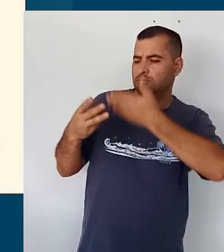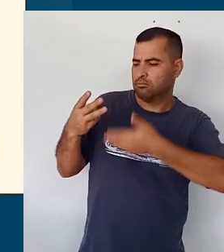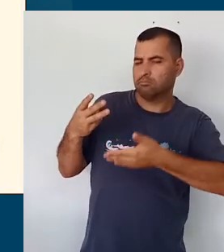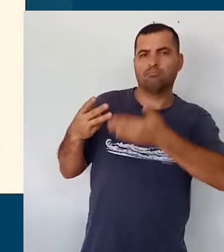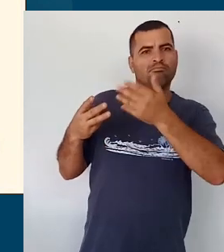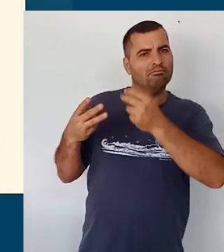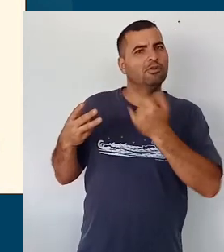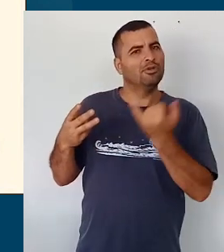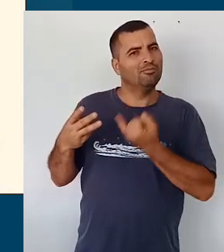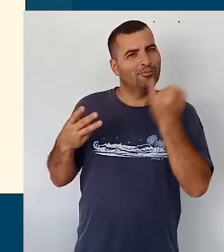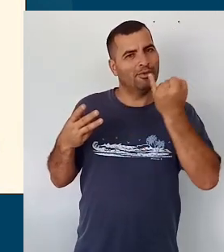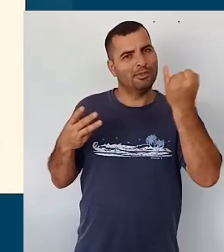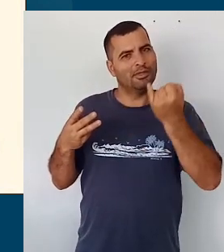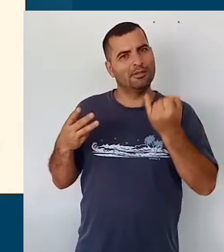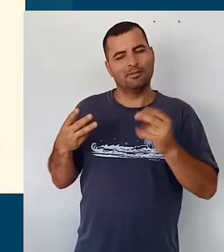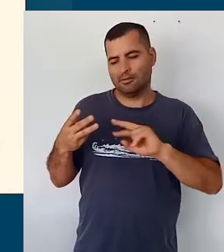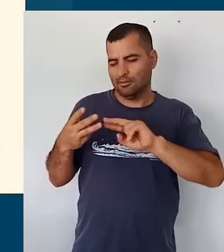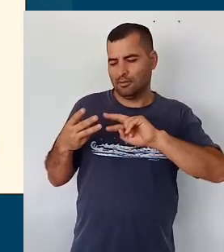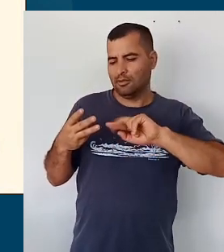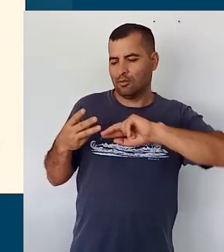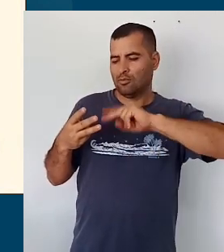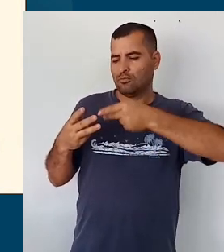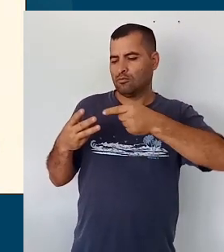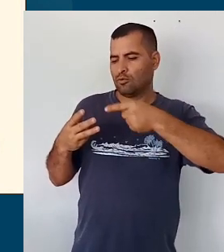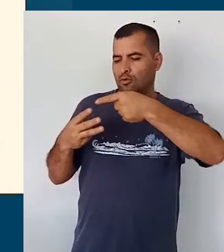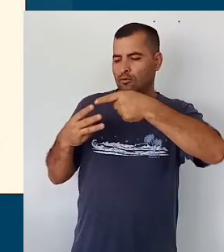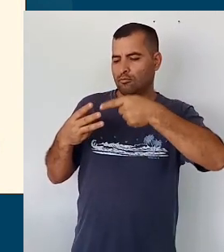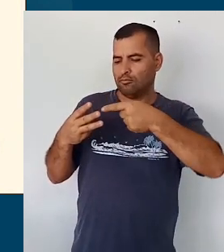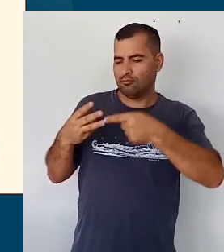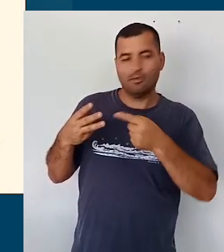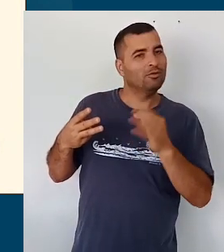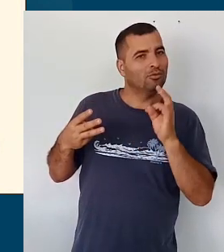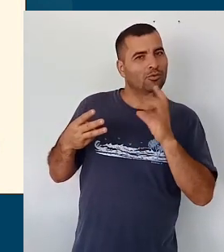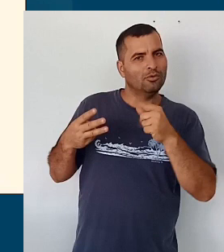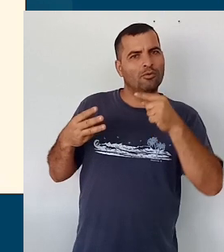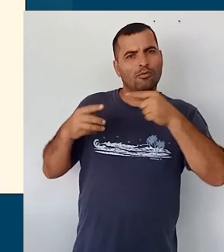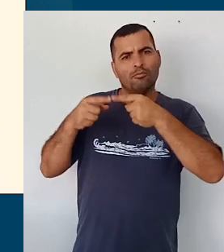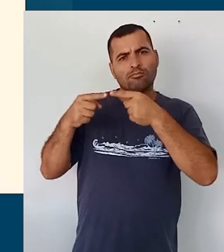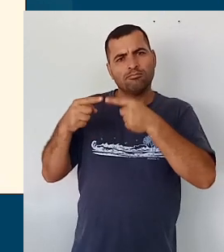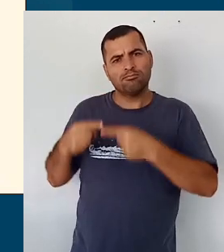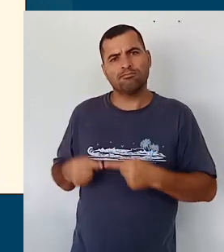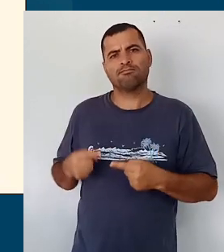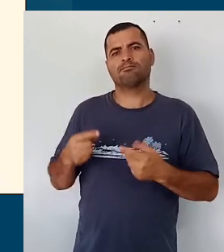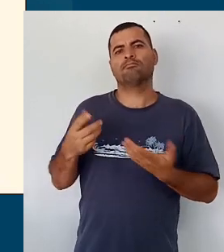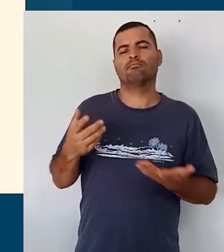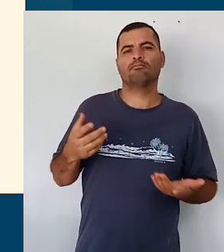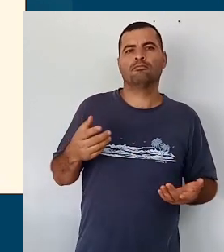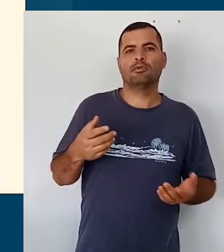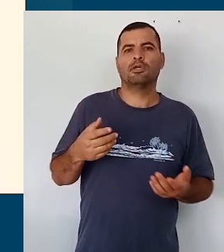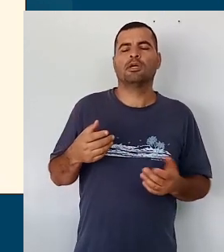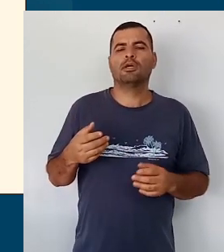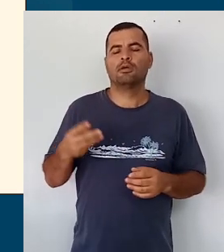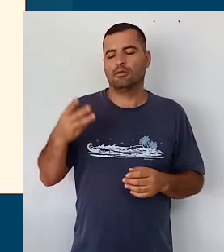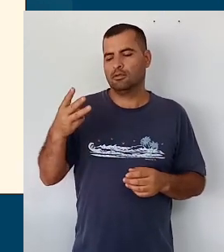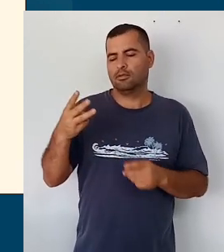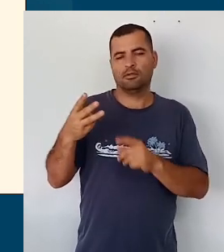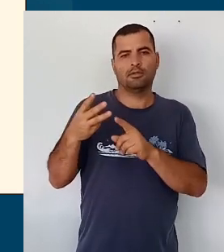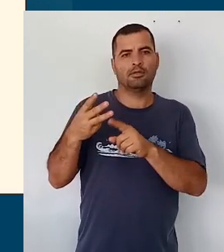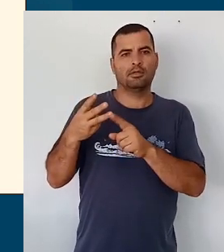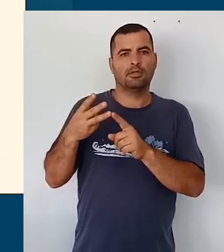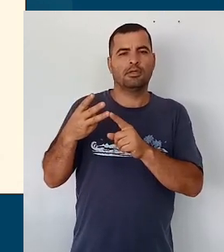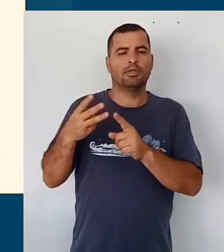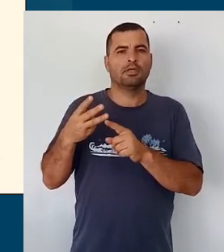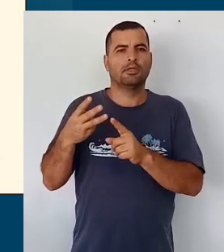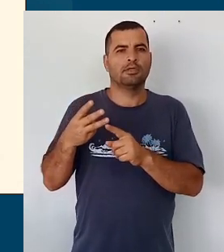outras, porque a gente começa geralmente pelo diagnóstico, observando ali o que a